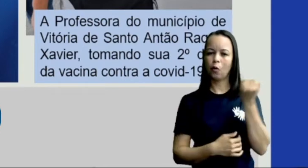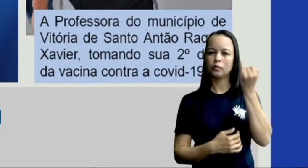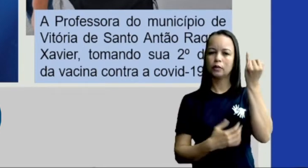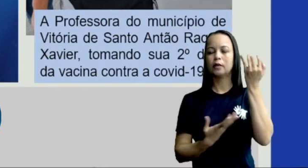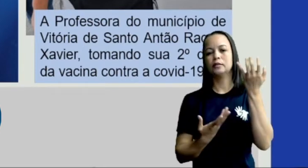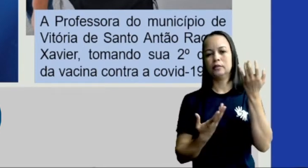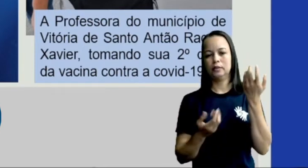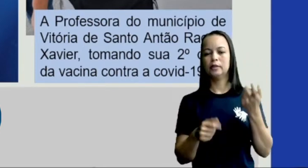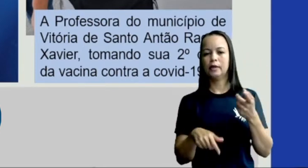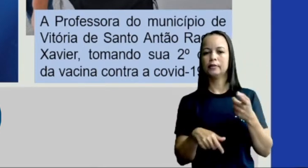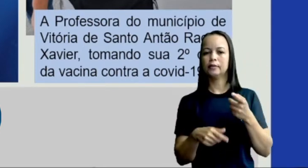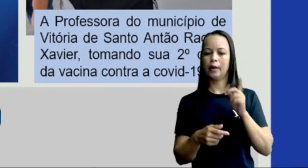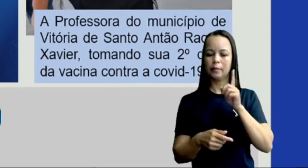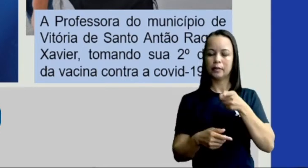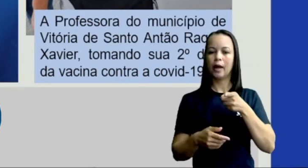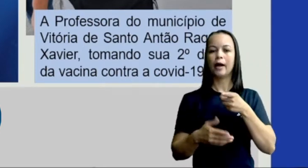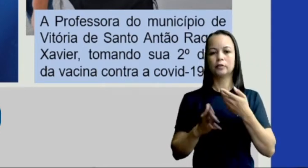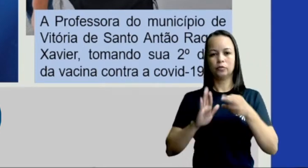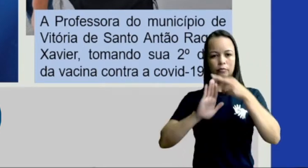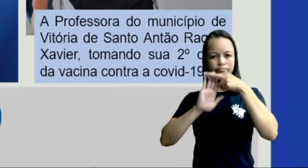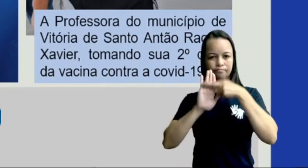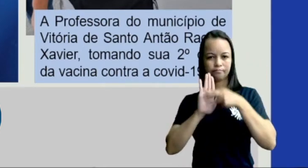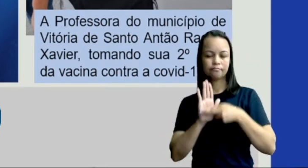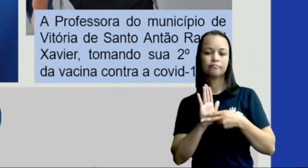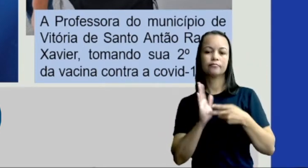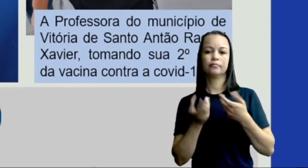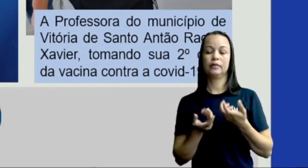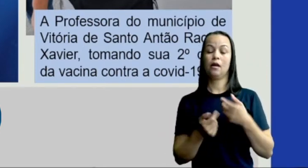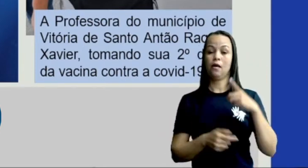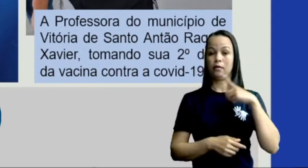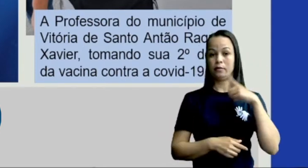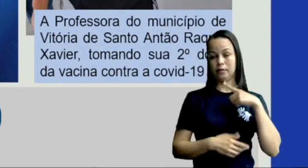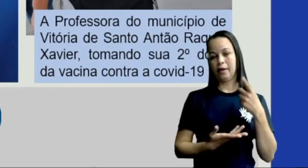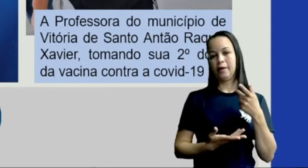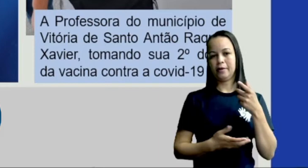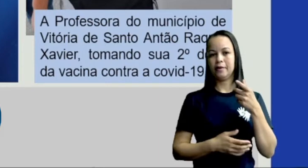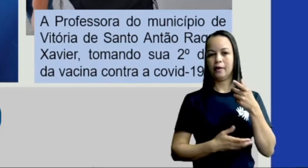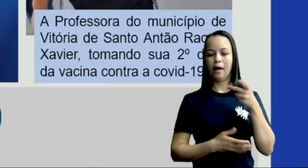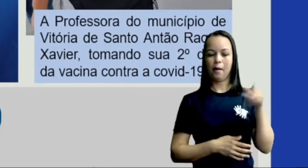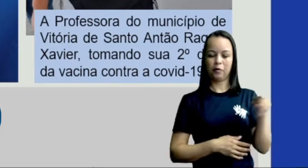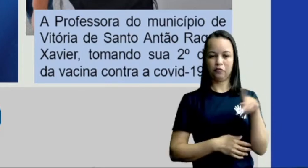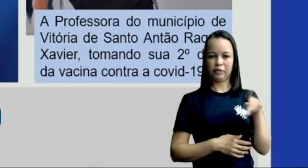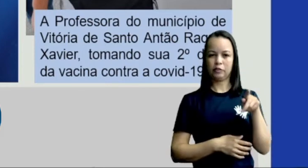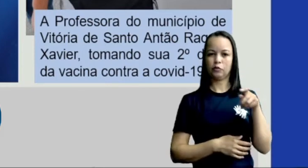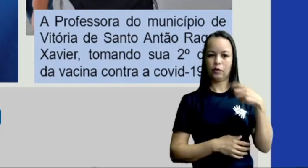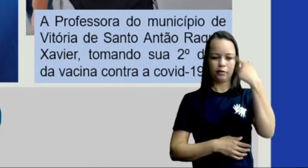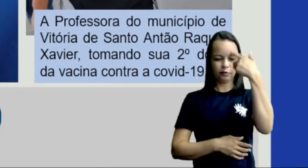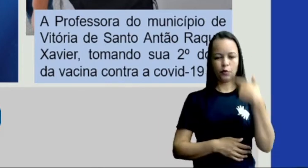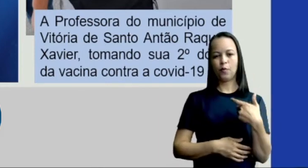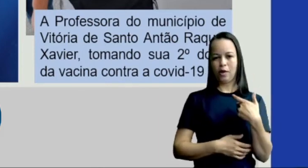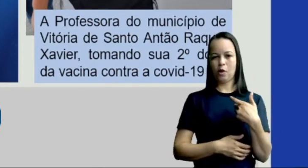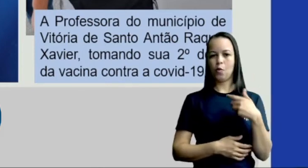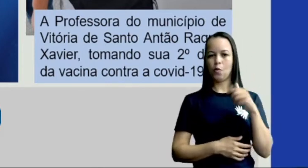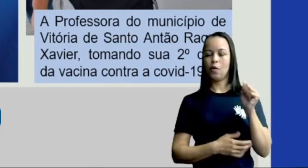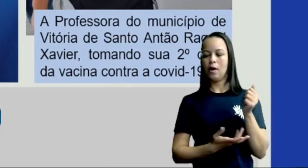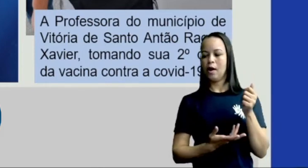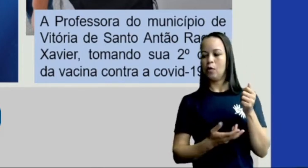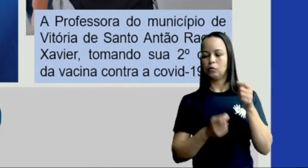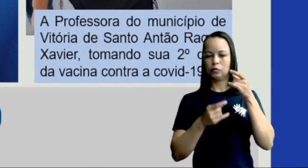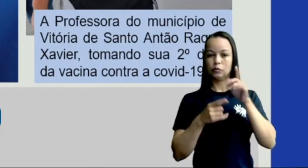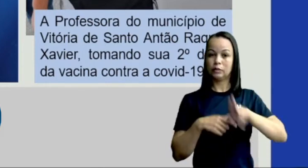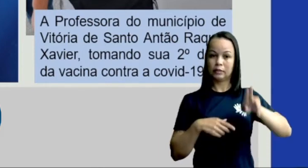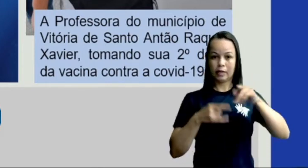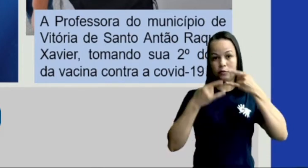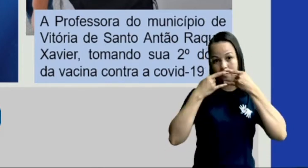determinado nas normas. Aí tem a professora, que sou eu, André, usando máscara antes da gravação das